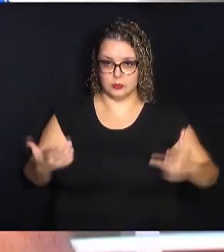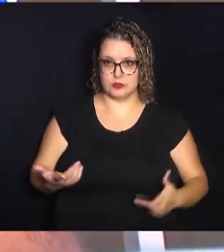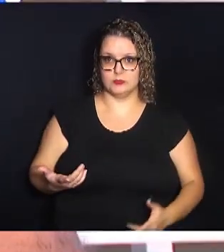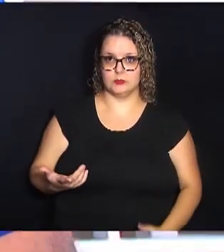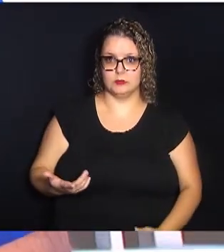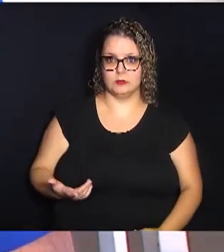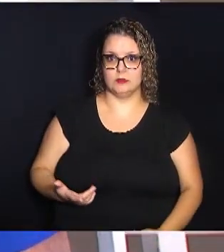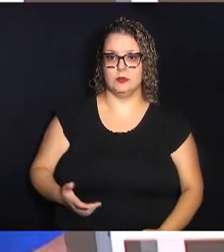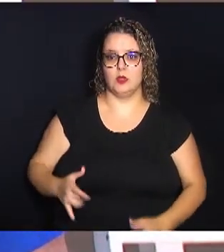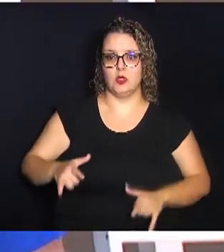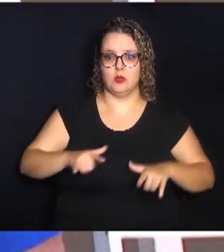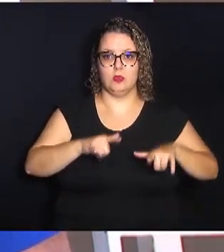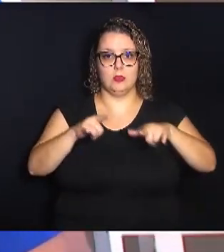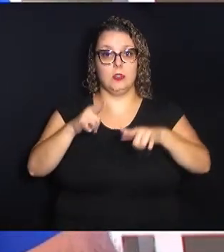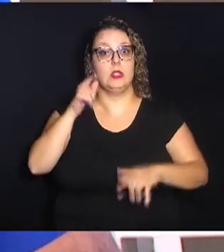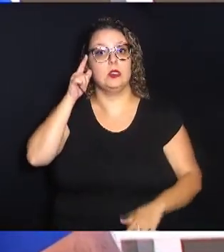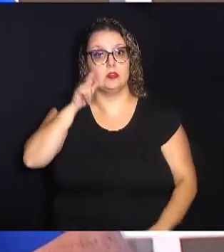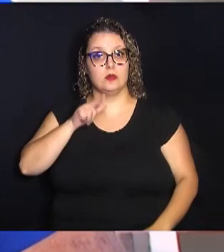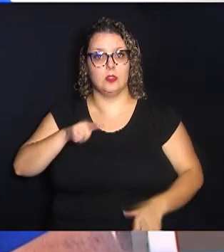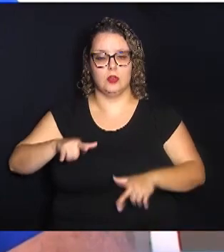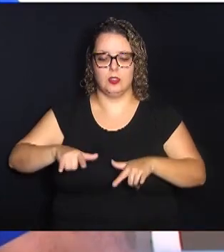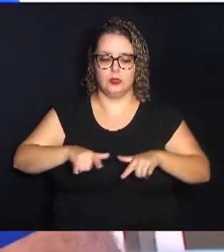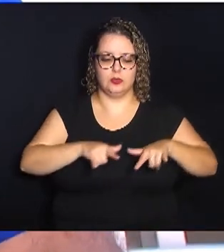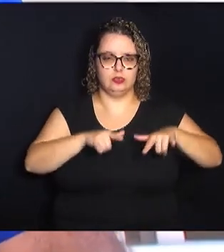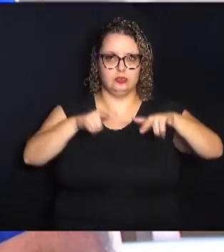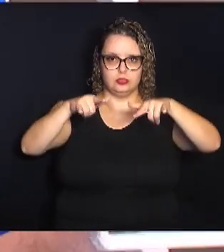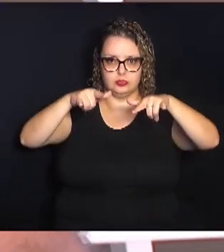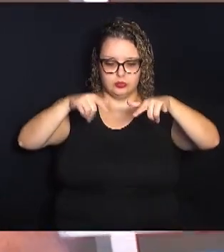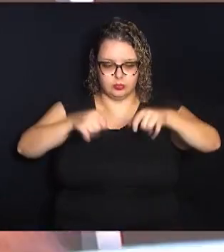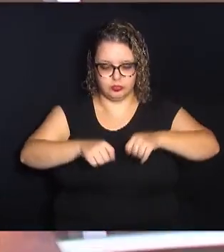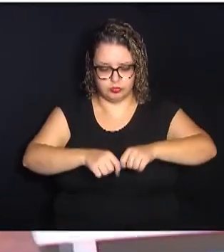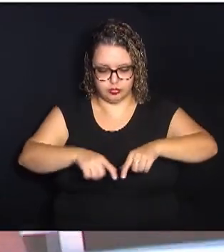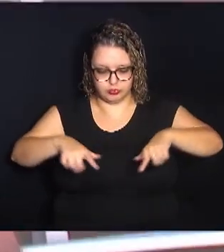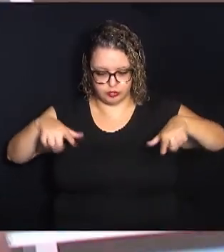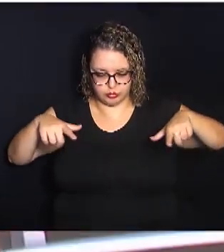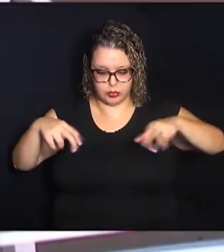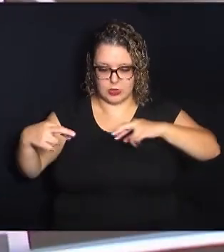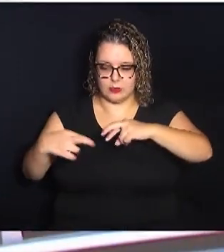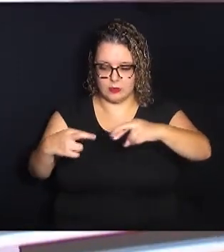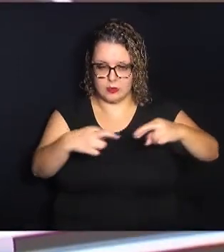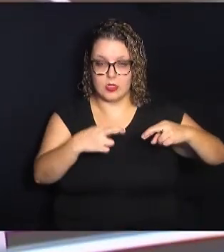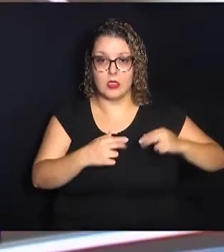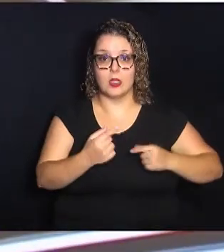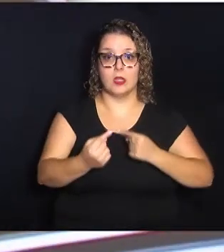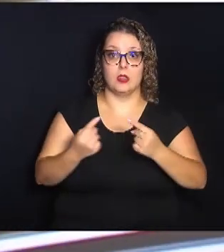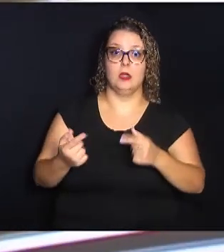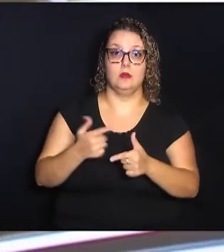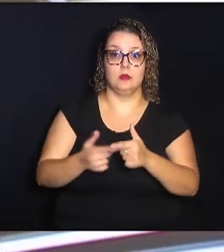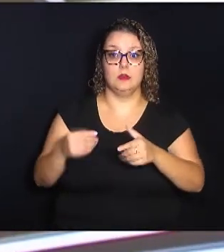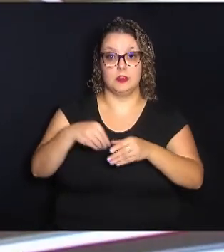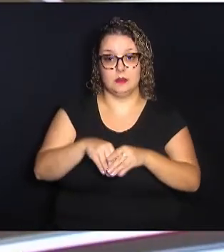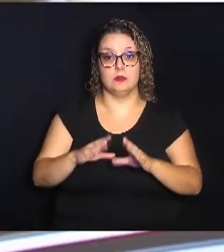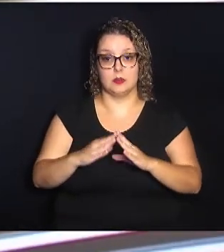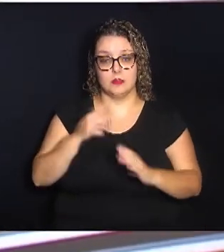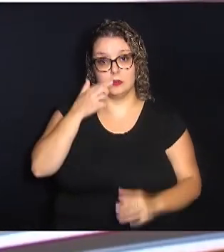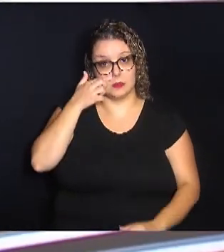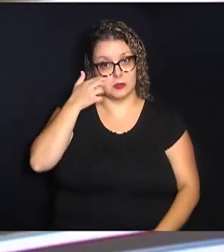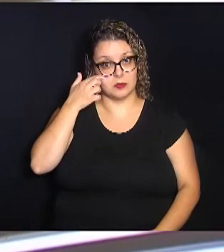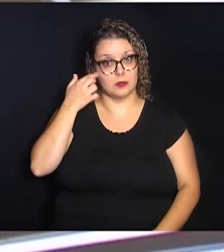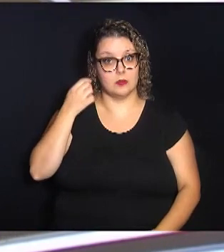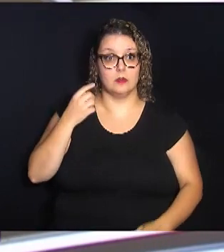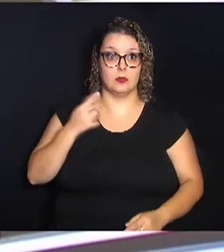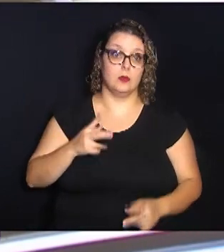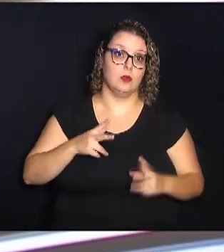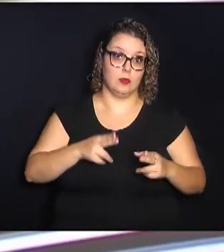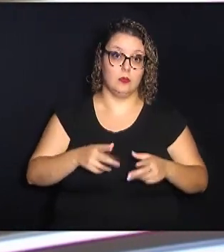autonomia de voo. Então, eu consigo subir e olhar, zoom mesmo, verificar cada problema dentro da casa. Inclusive, como ele enxerga